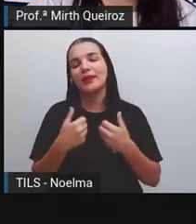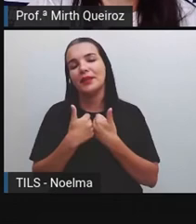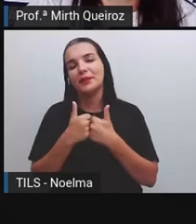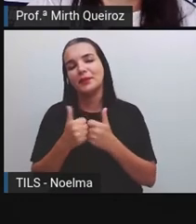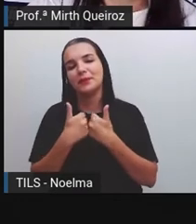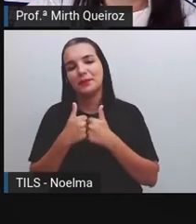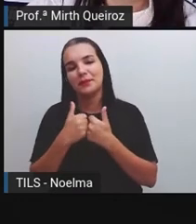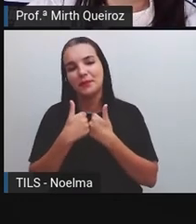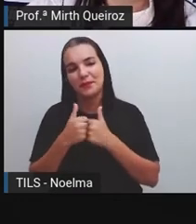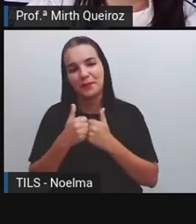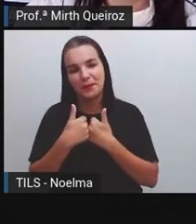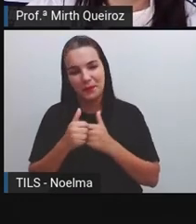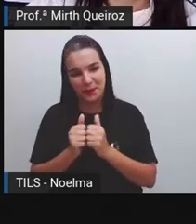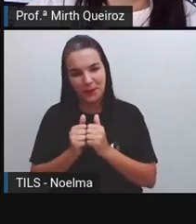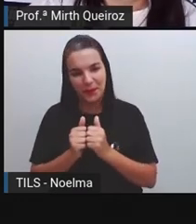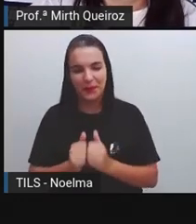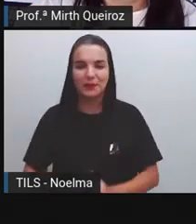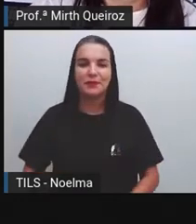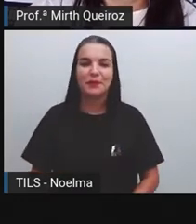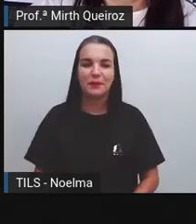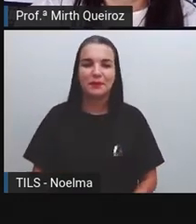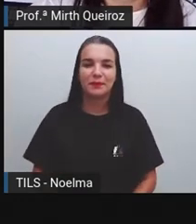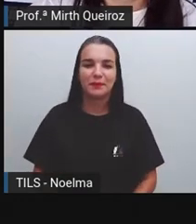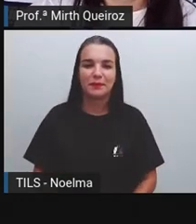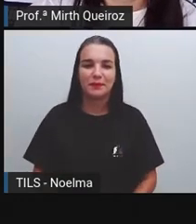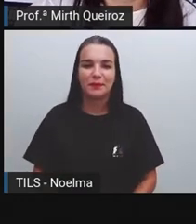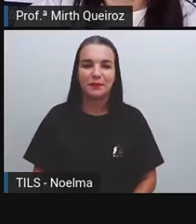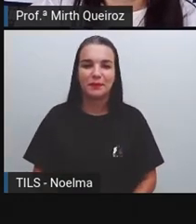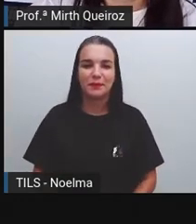coletivos, como é o caso do ônibus.